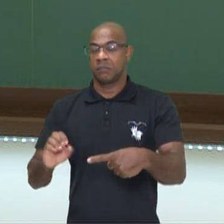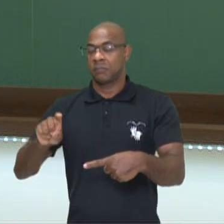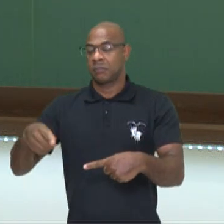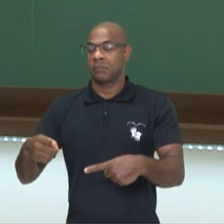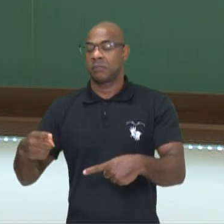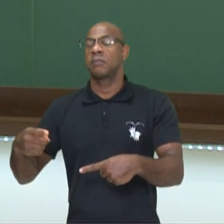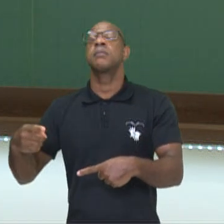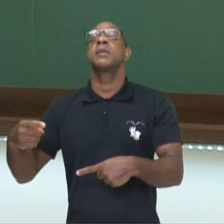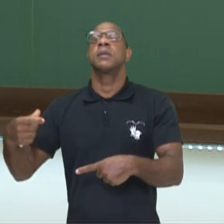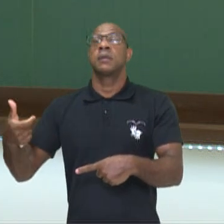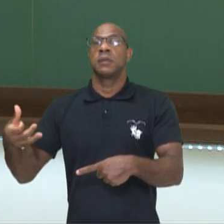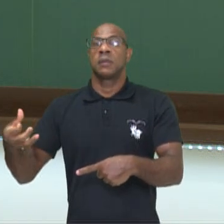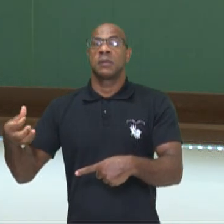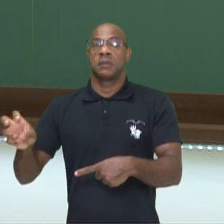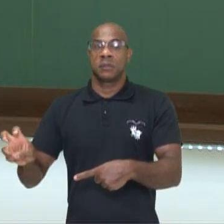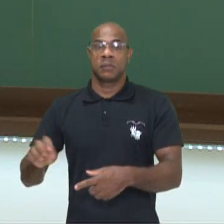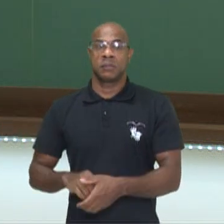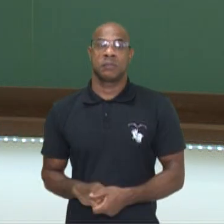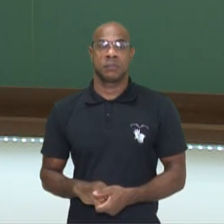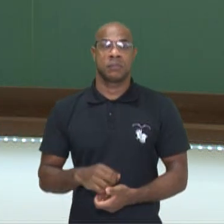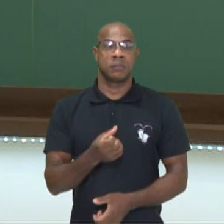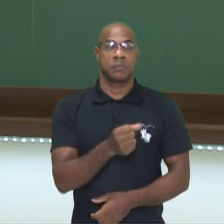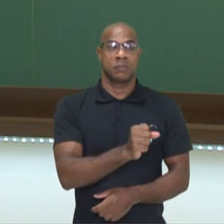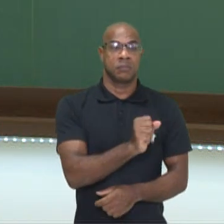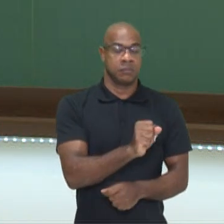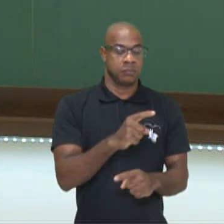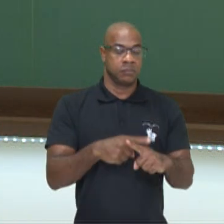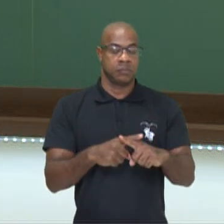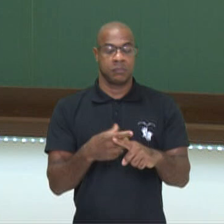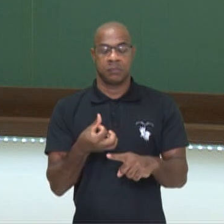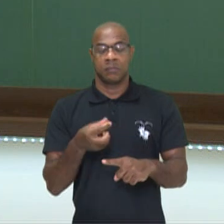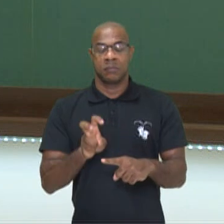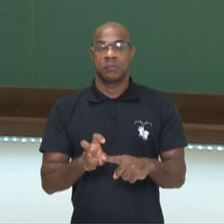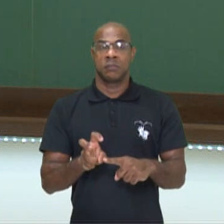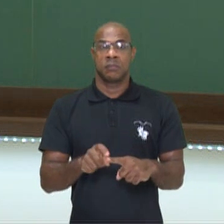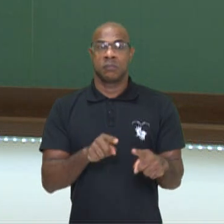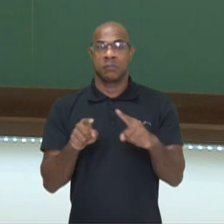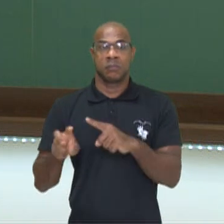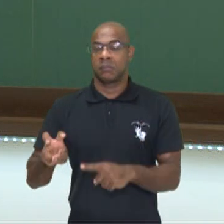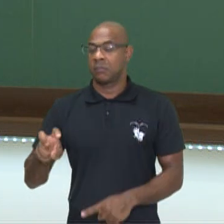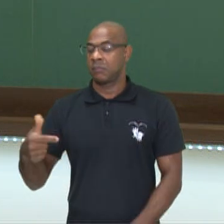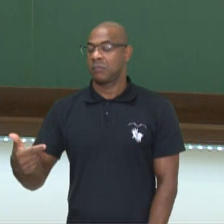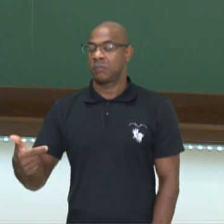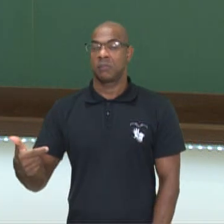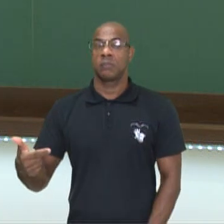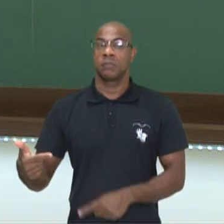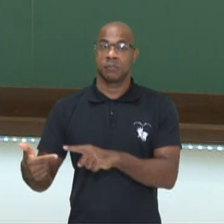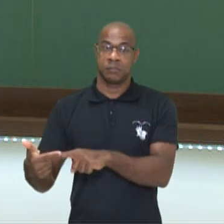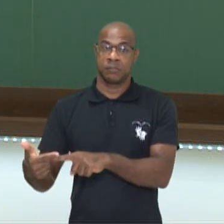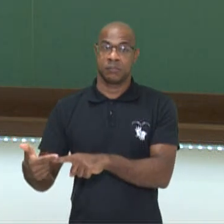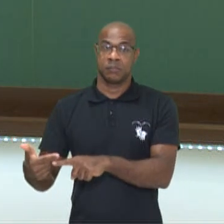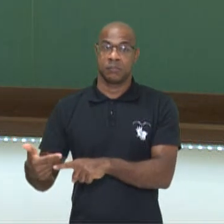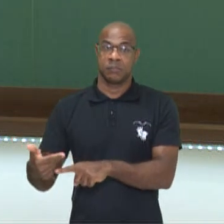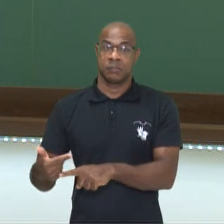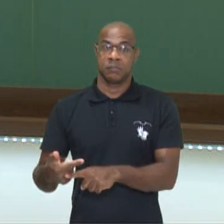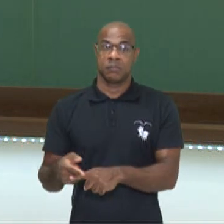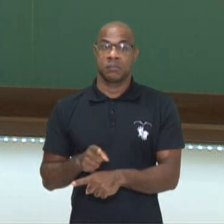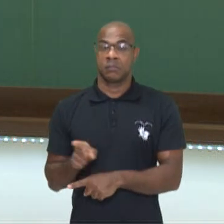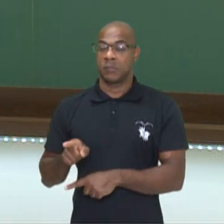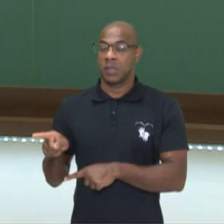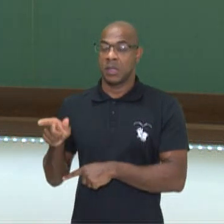Então, 80 vezes 0,65 é quanto? É 52. Tá? Então, Luciano deverá acertar